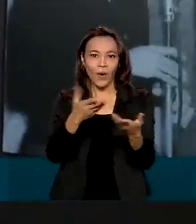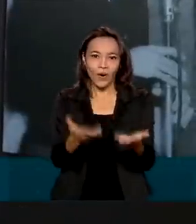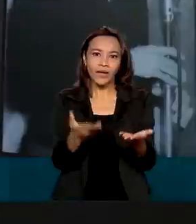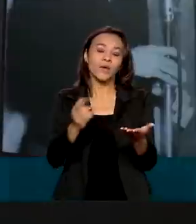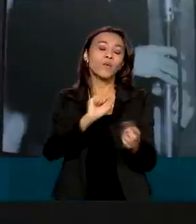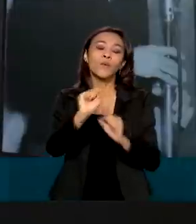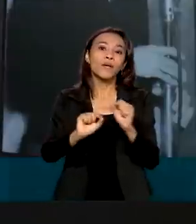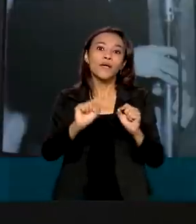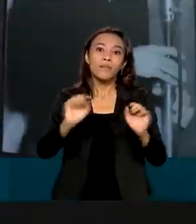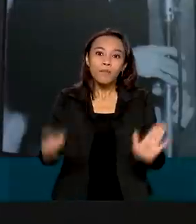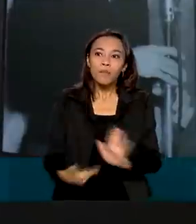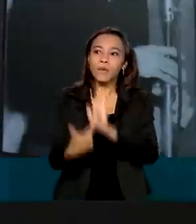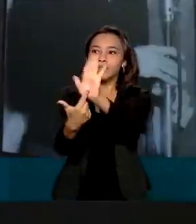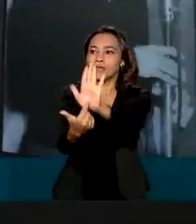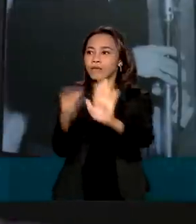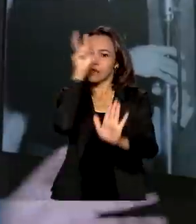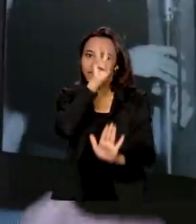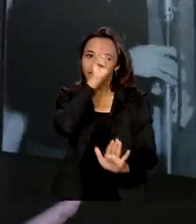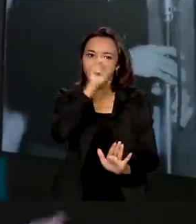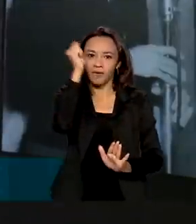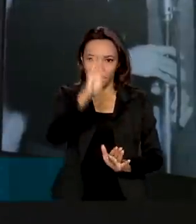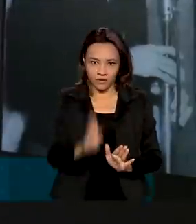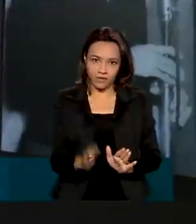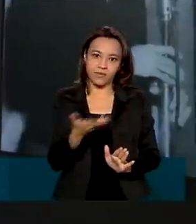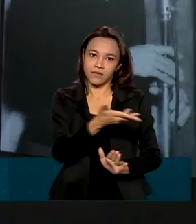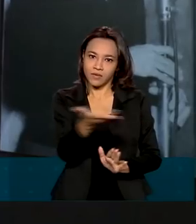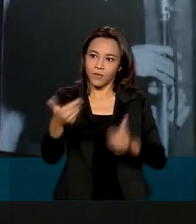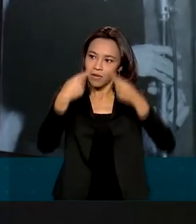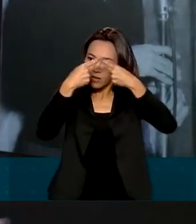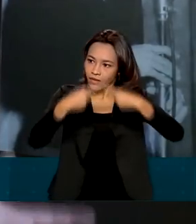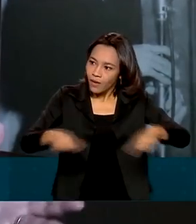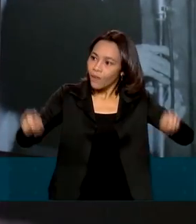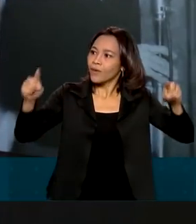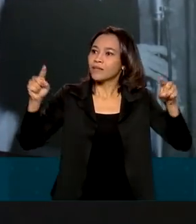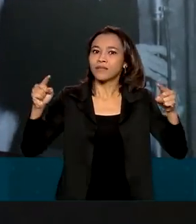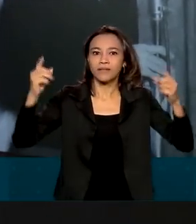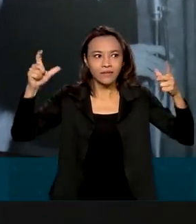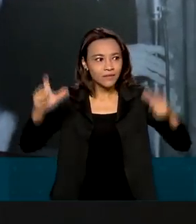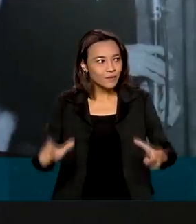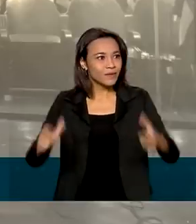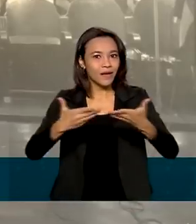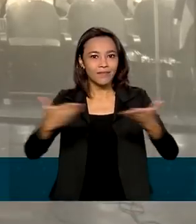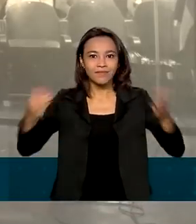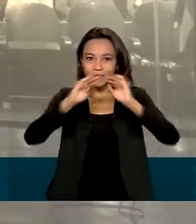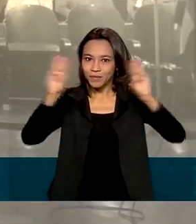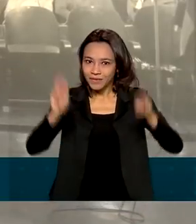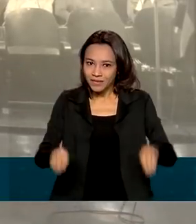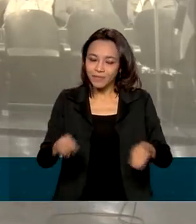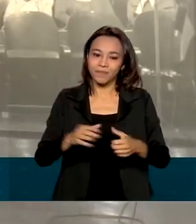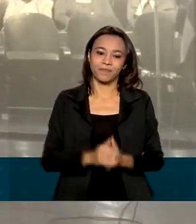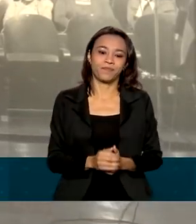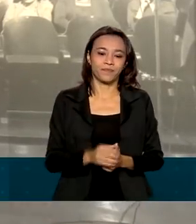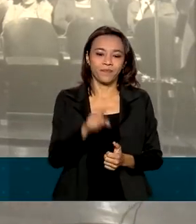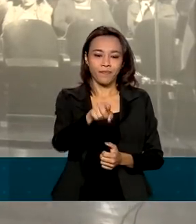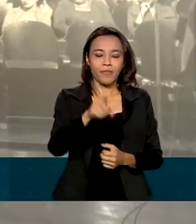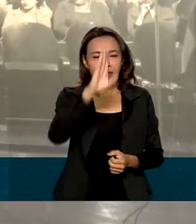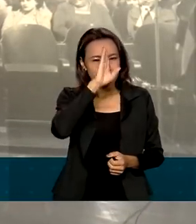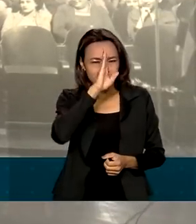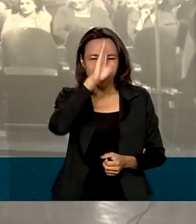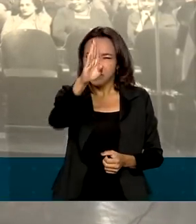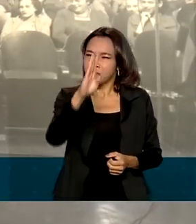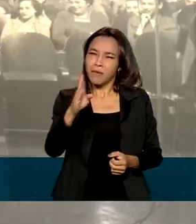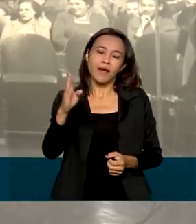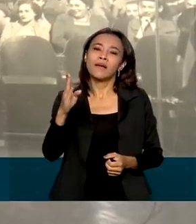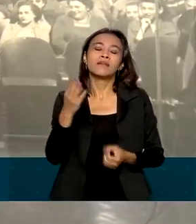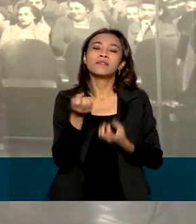resgatando a história do Brasil com a inauguração desse museu. Entre os destaques da trajetória da